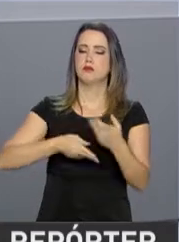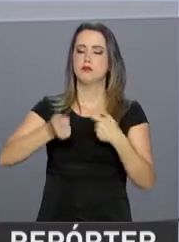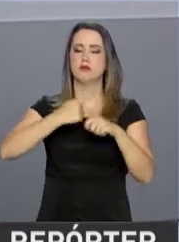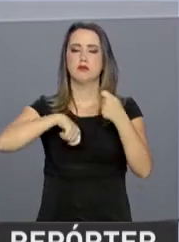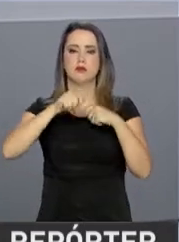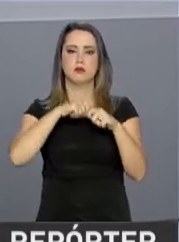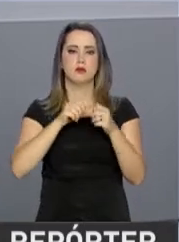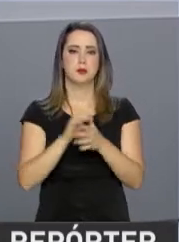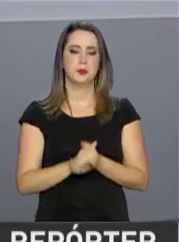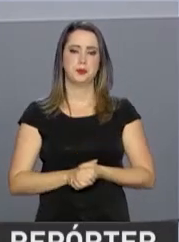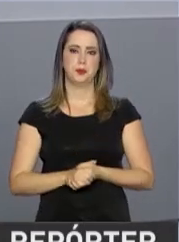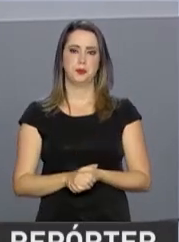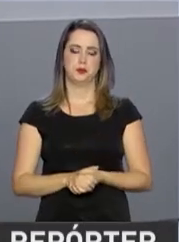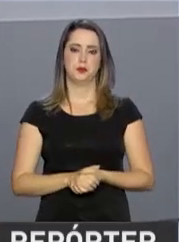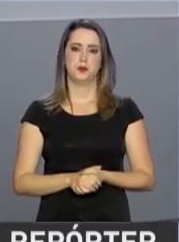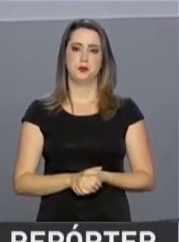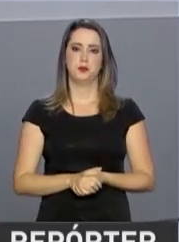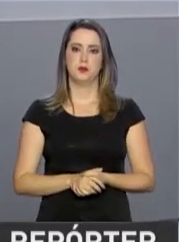movimentar a economia.